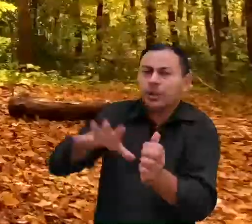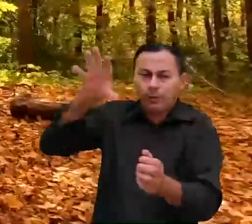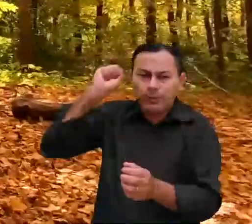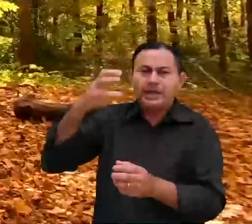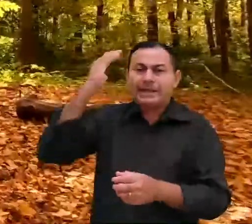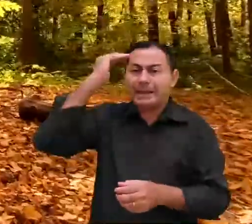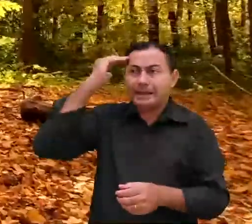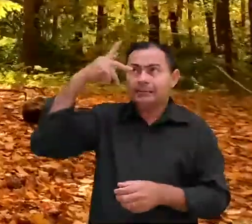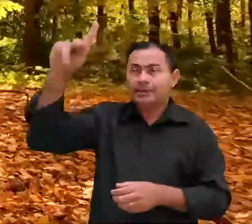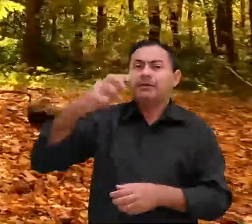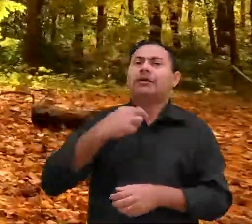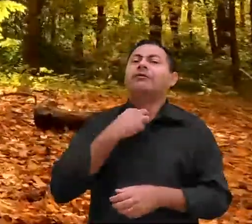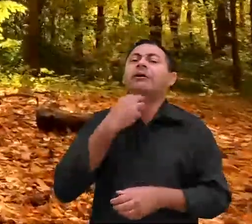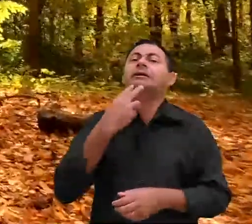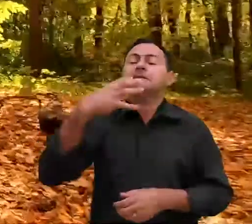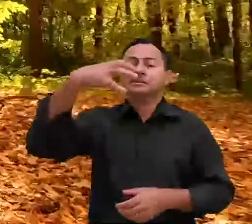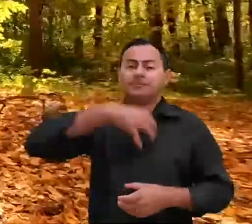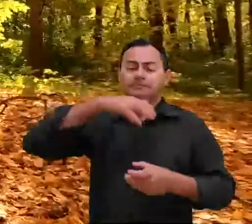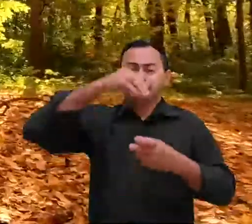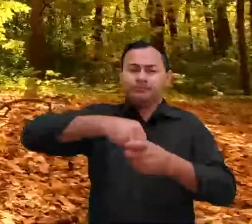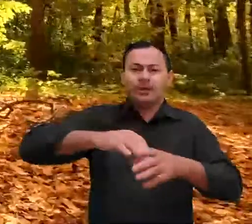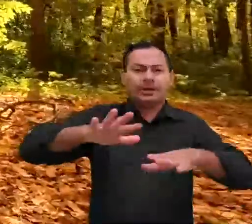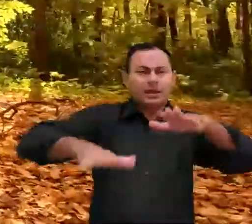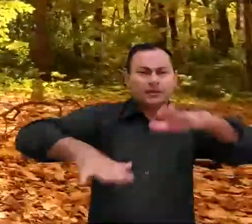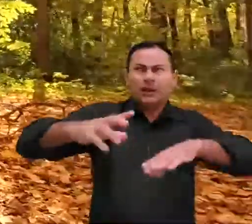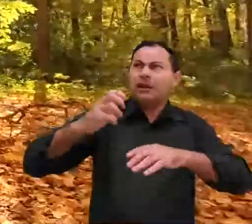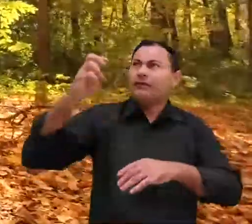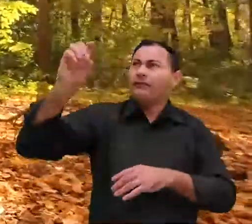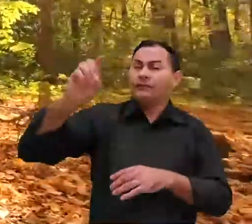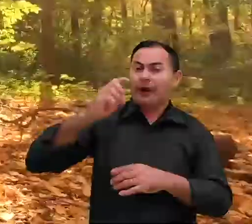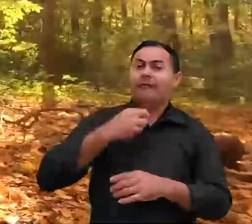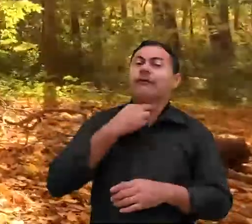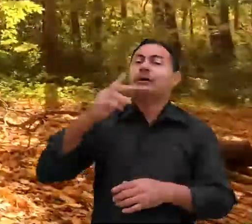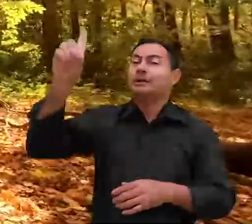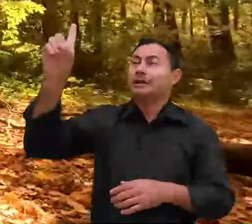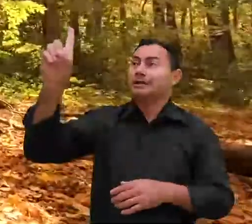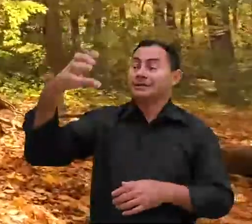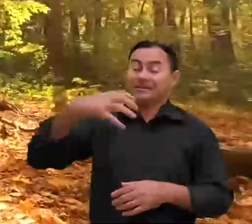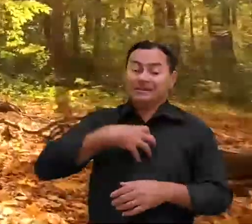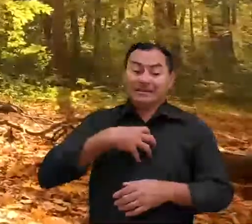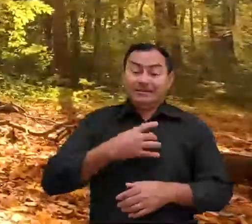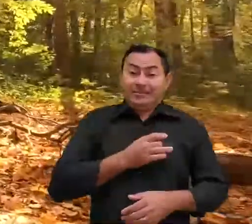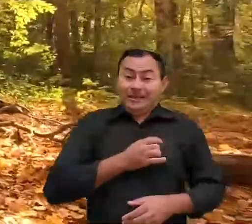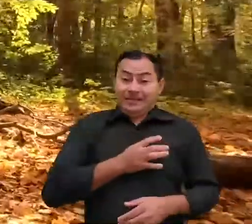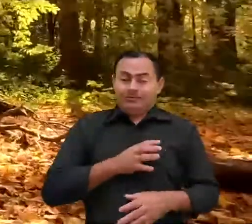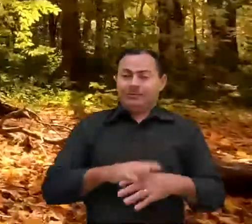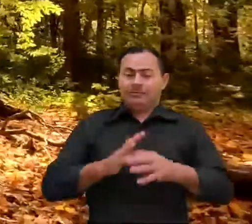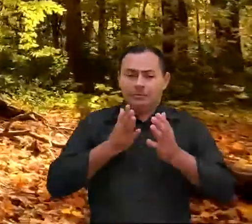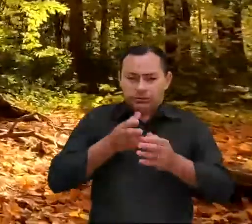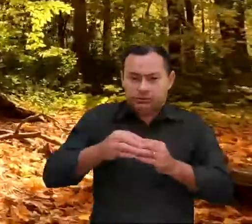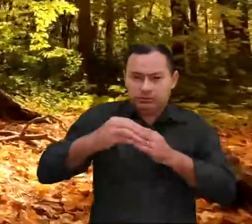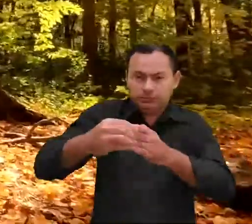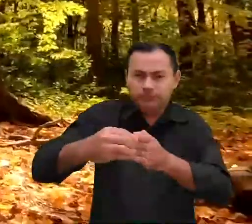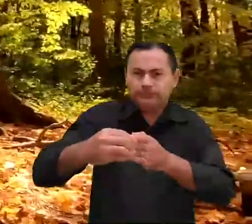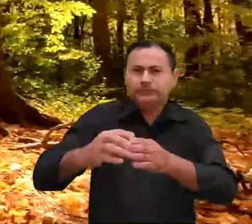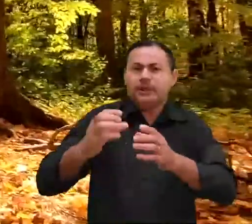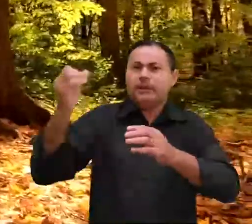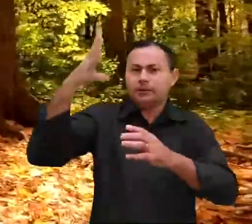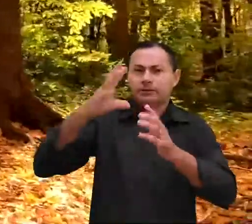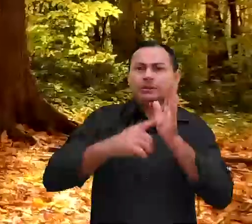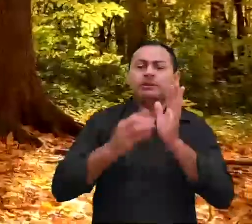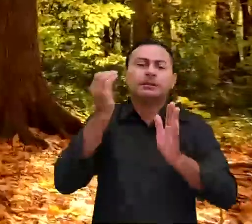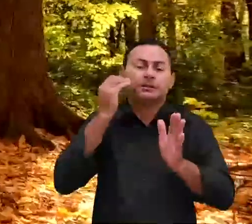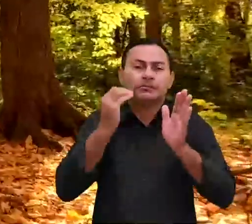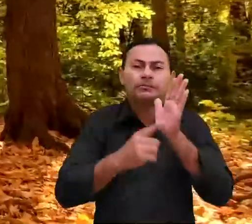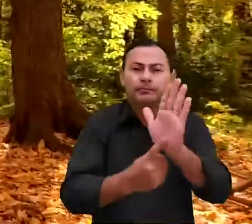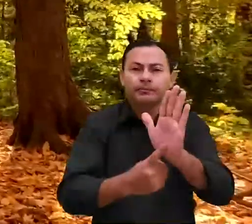voz a sua voz tão terna Mas às vezes a voz de Deus nos assusta e não nos dirigimos para a luz que Ele está tentando nos